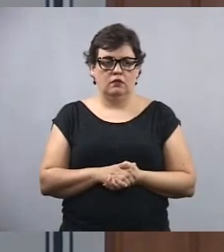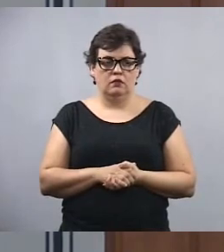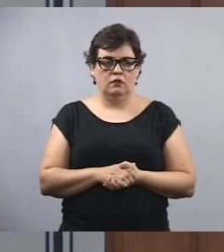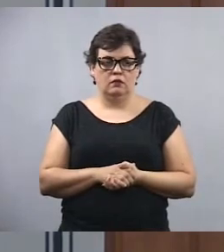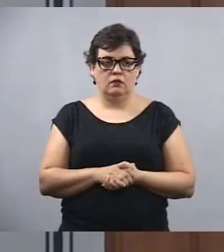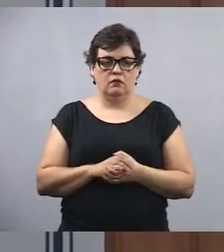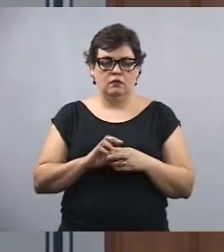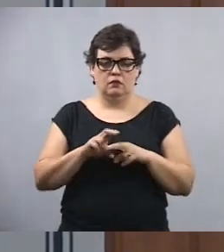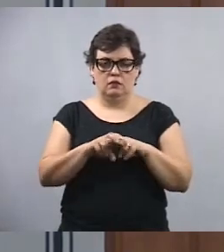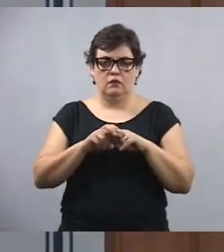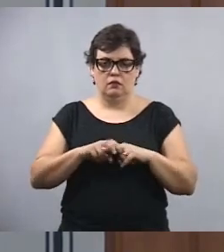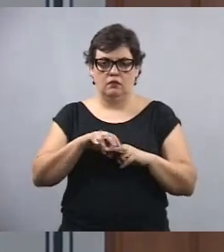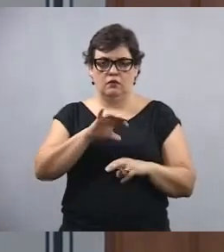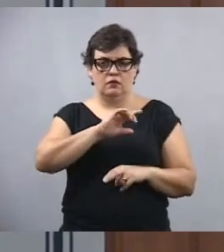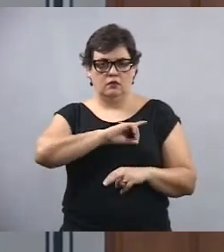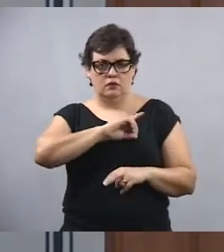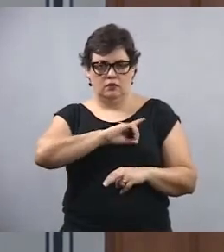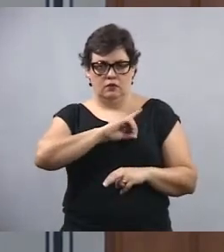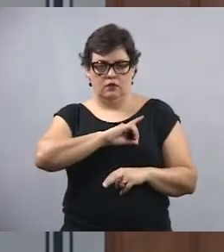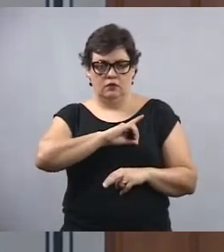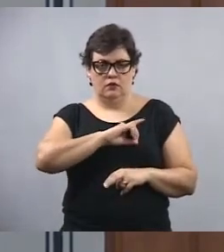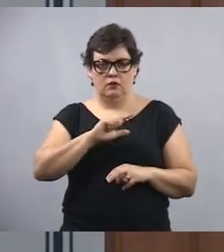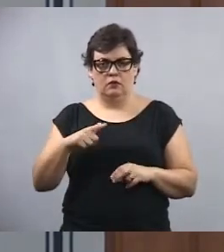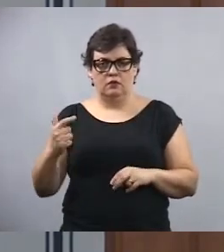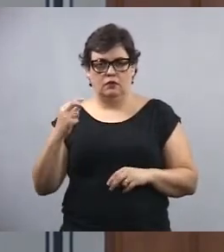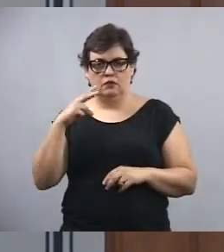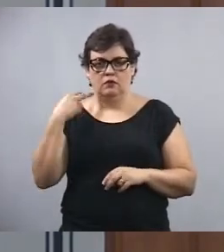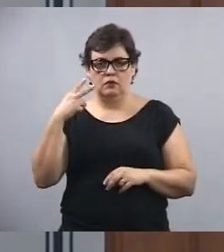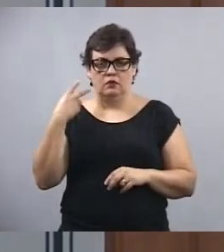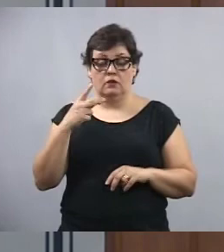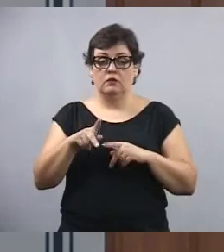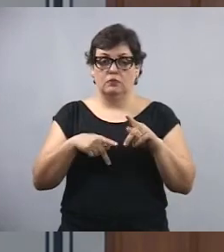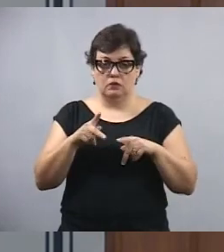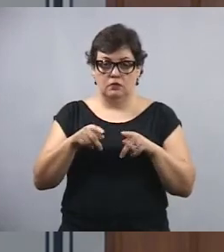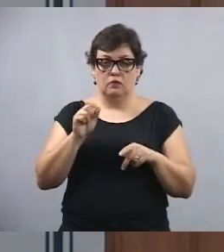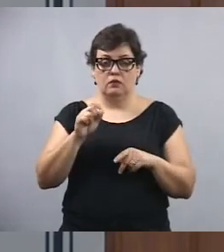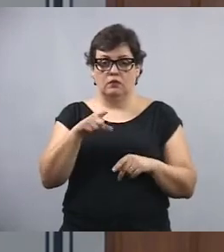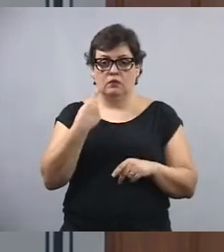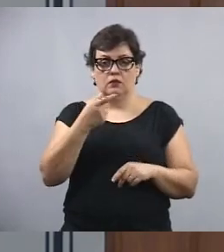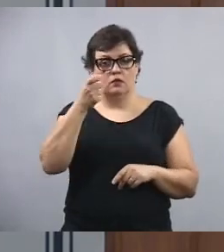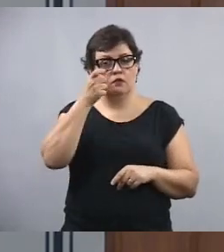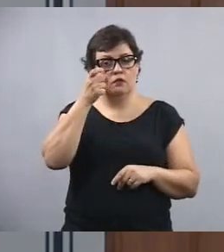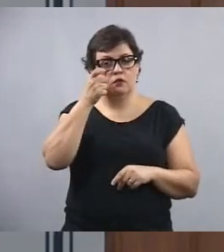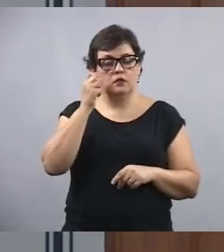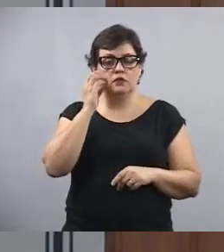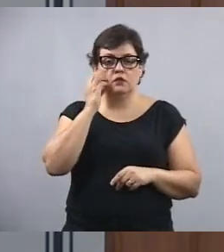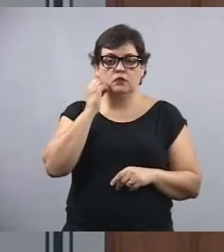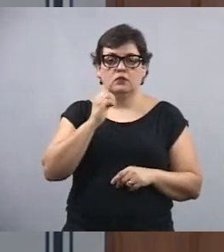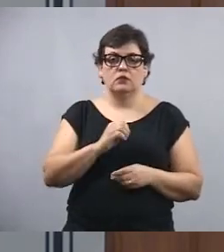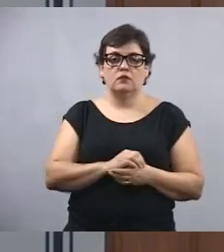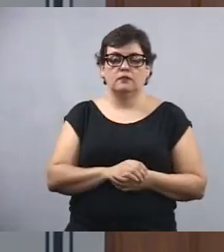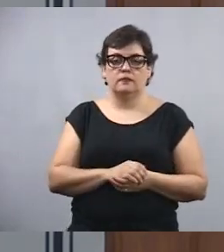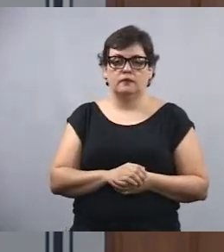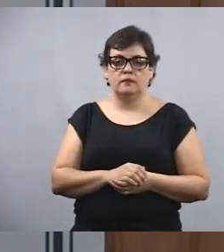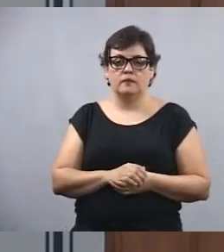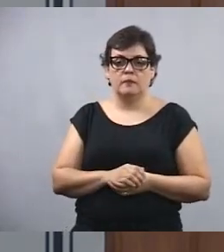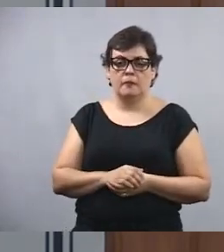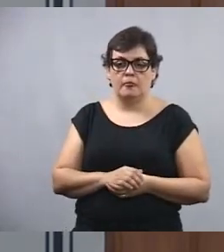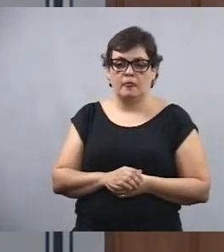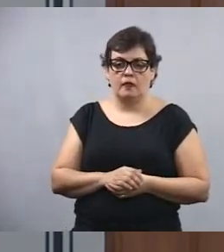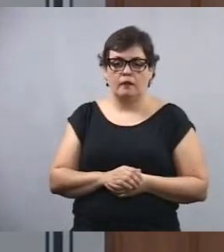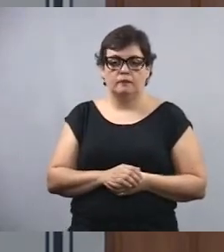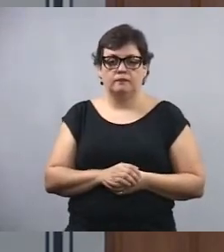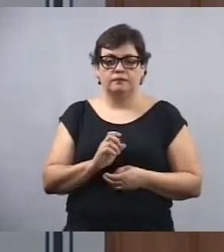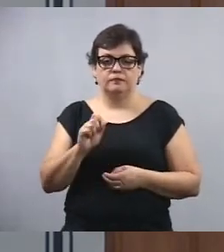senhor delegado Ilson Amaceno e senhores vereadores e população que acompanha aqui a transmissão da nossa sessão, que